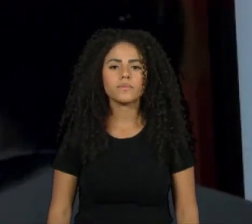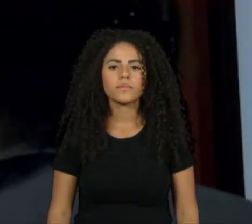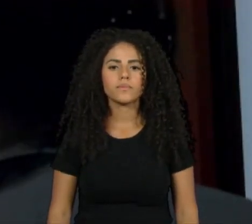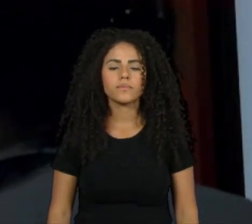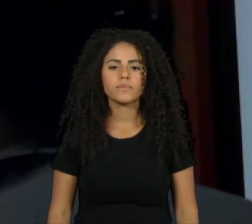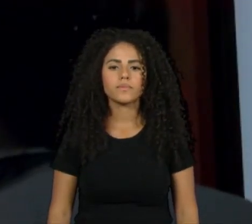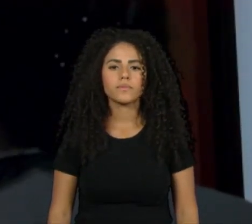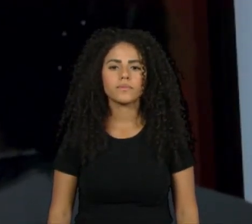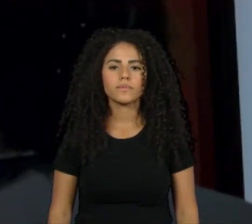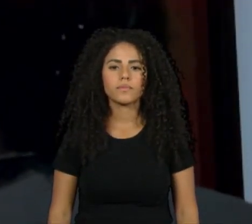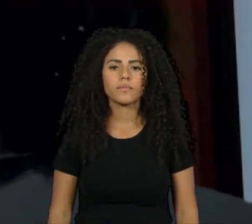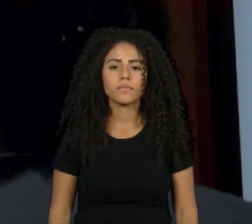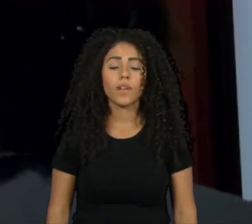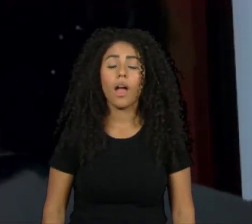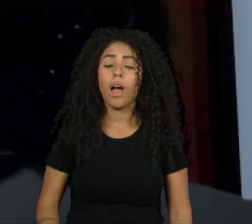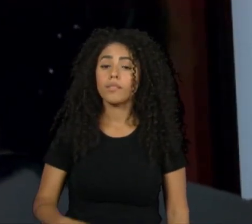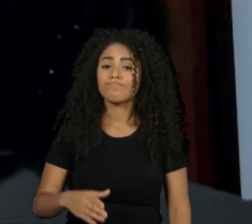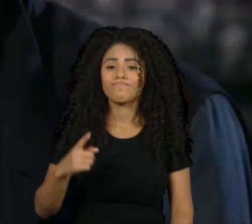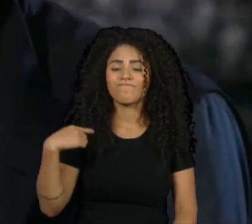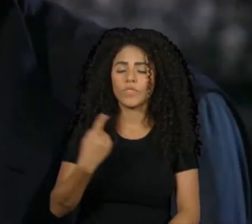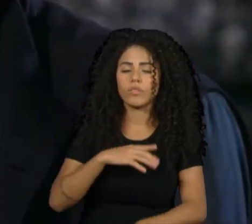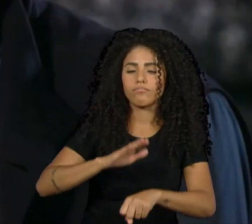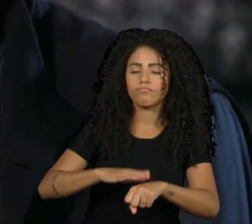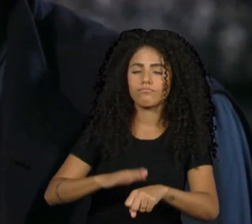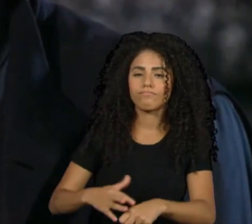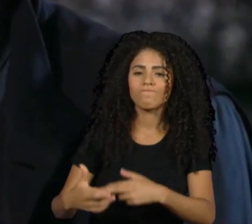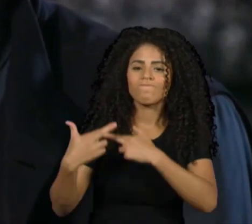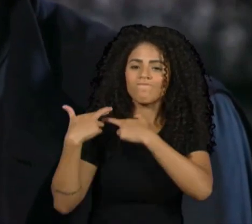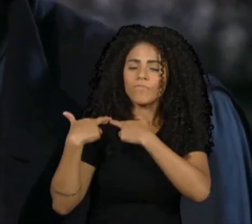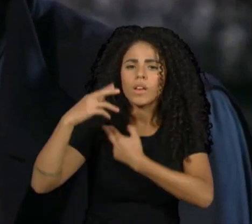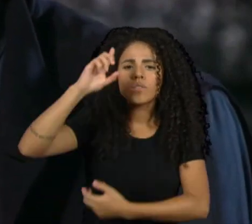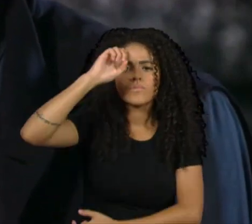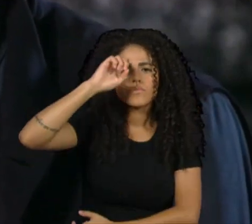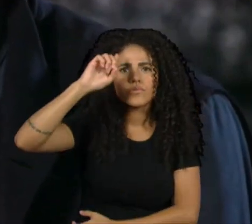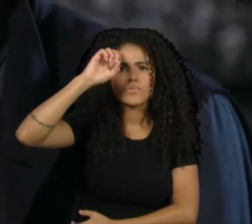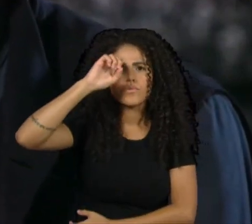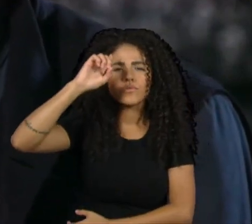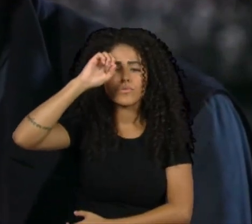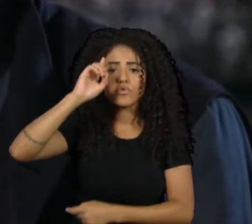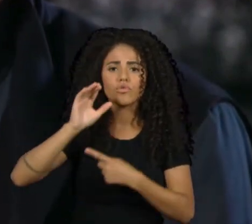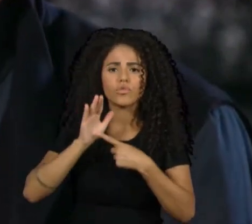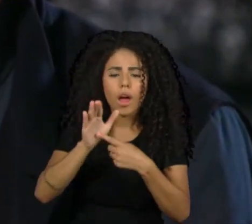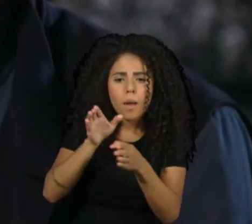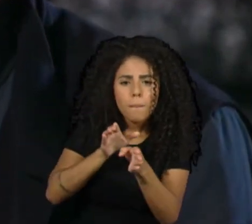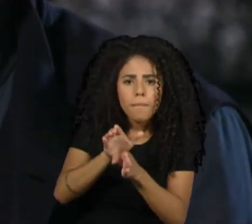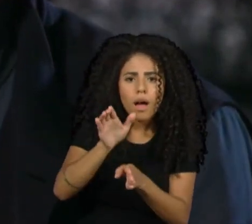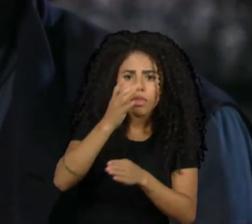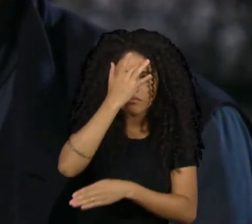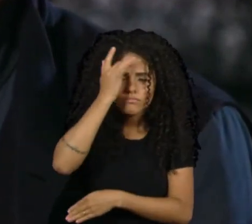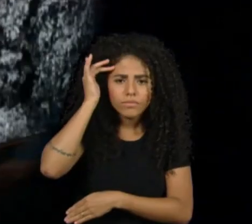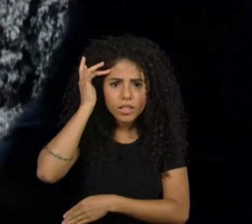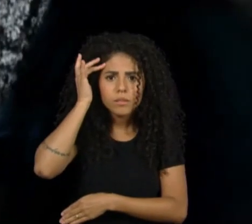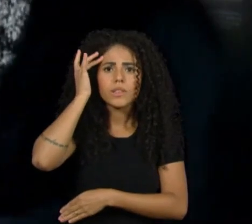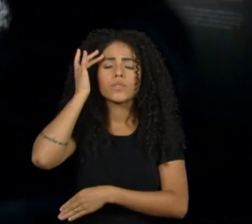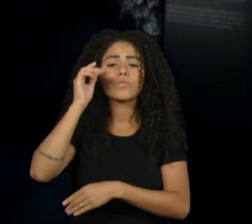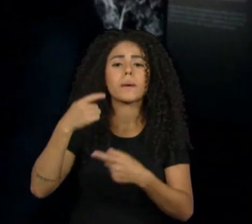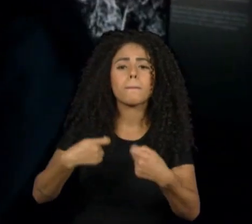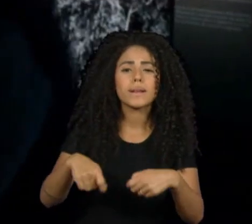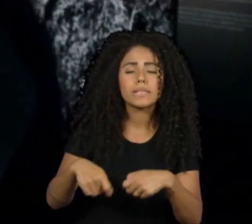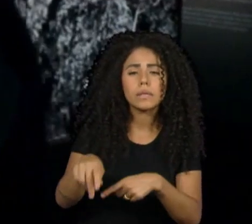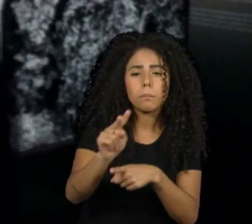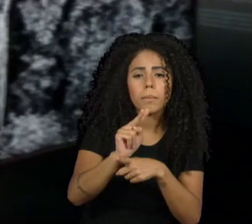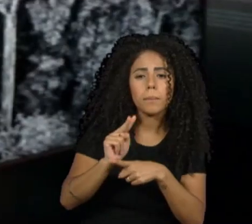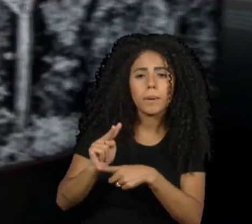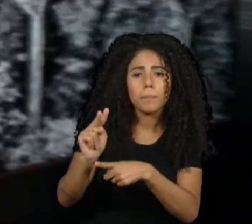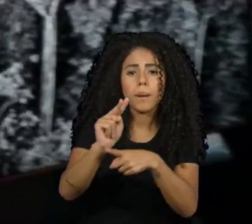Nosso papel, nosso combate diário é alertar a opinião pública e o fazemos